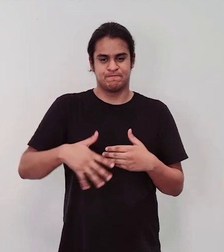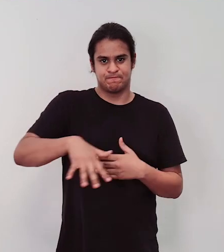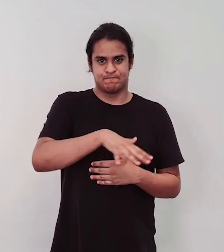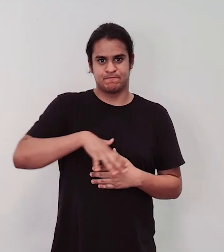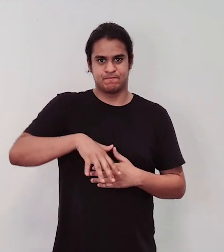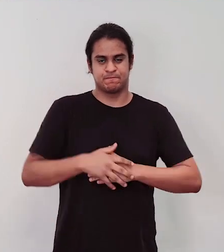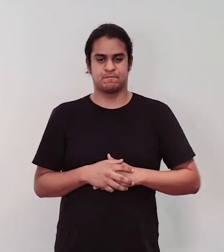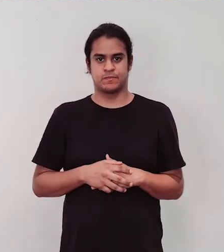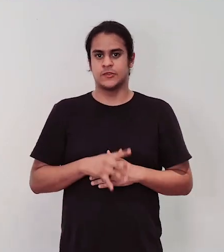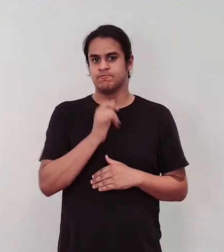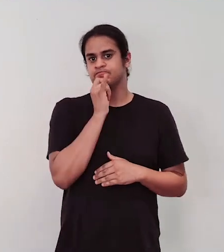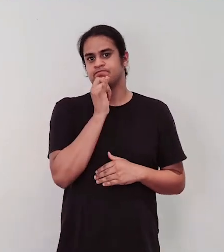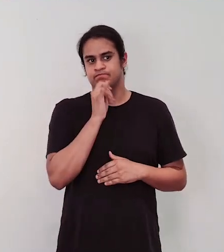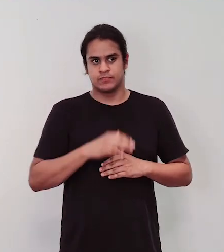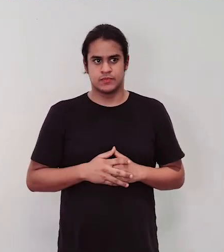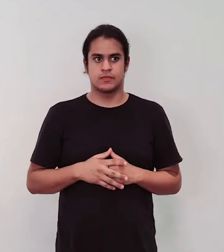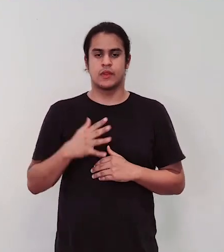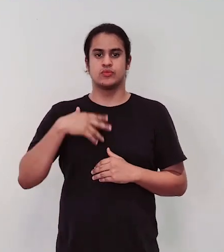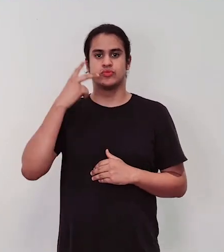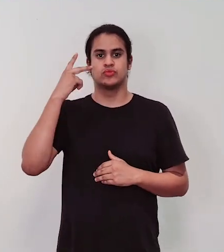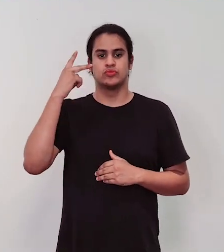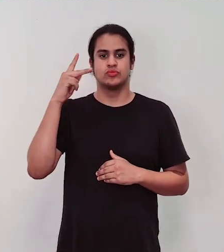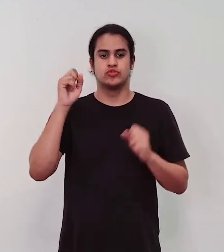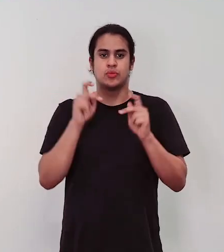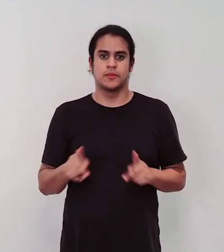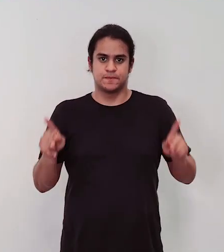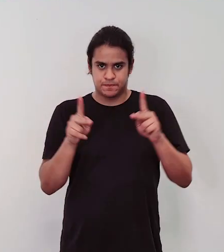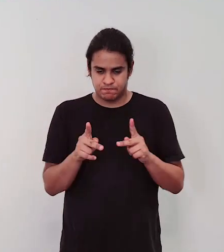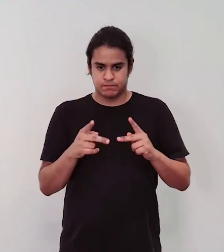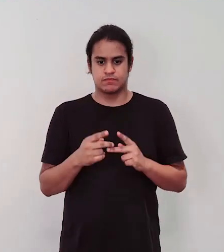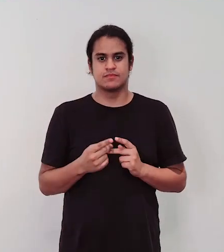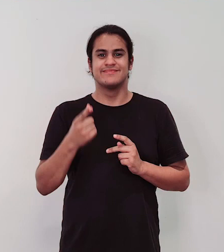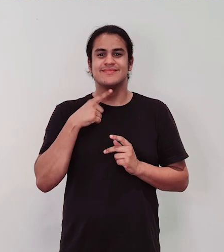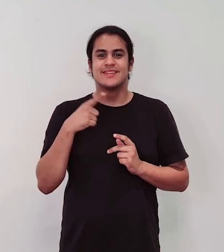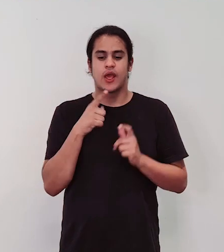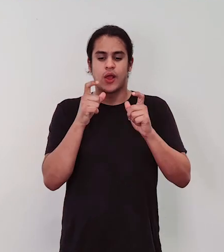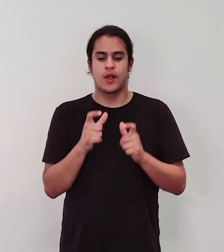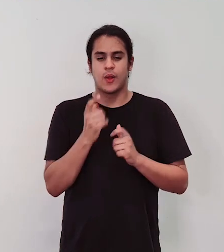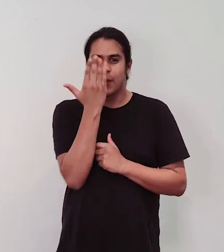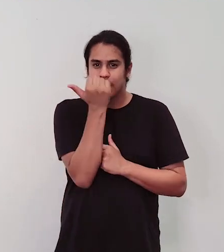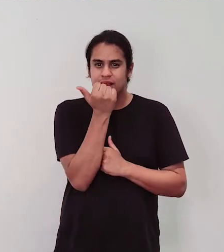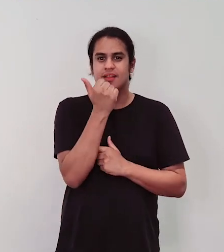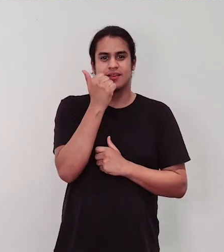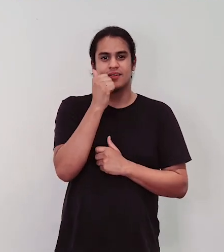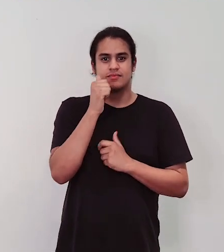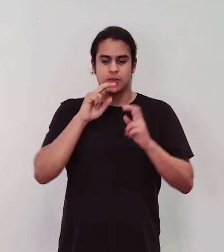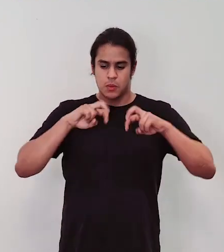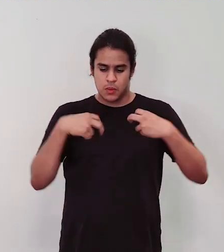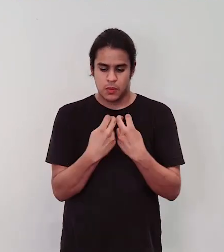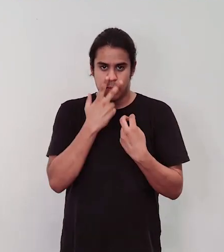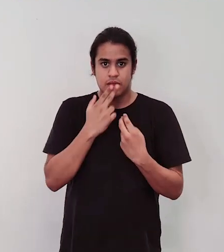exemplo, a gente pode pensar nos shoppings, quando a gente vê as praças de alimentações com aquelas mesas e cadeiras